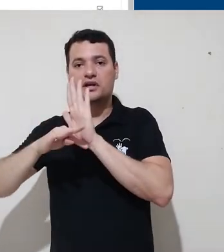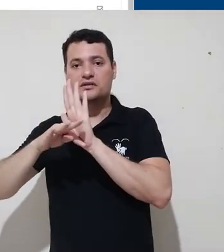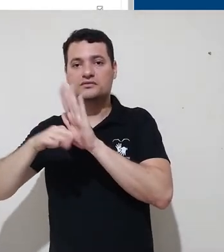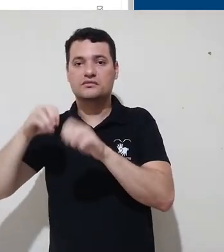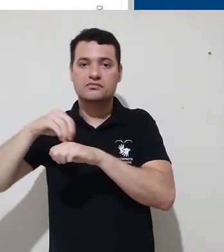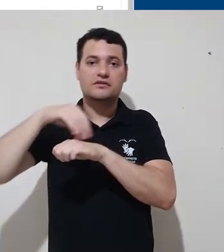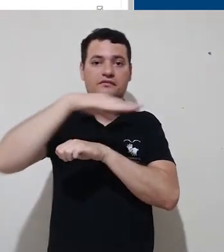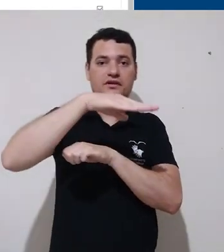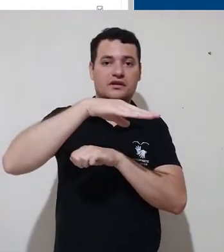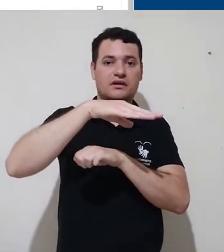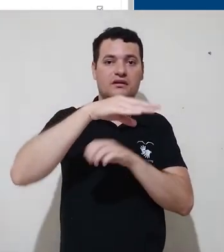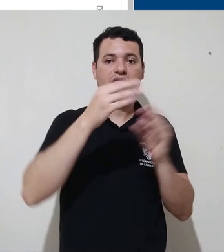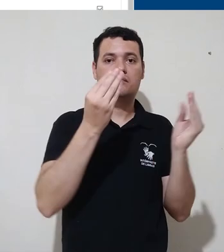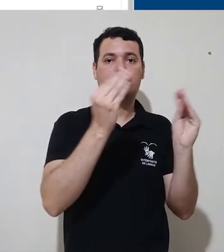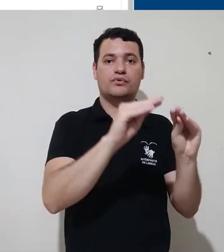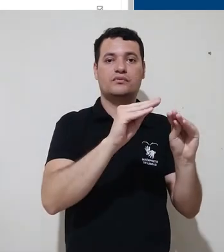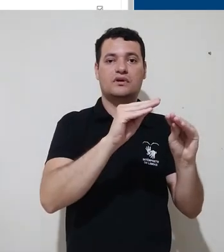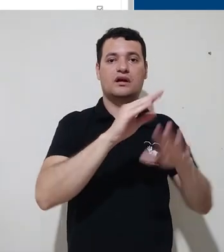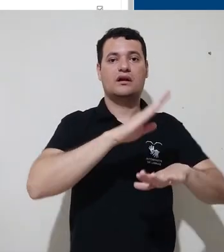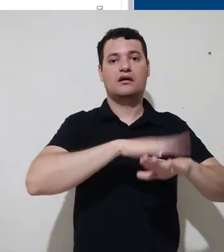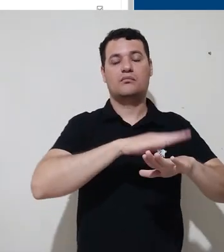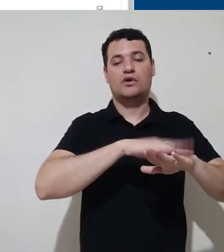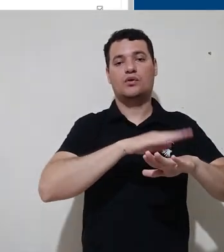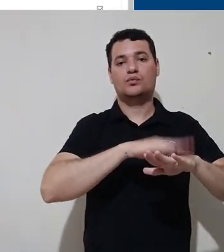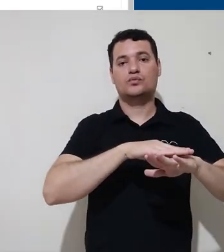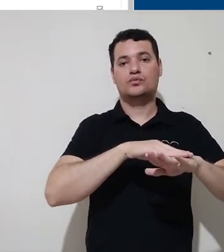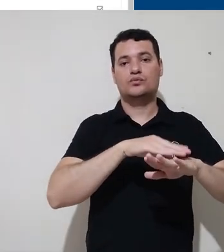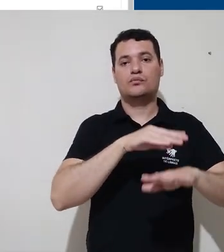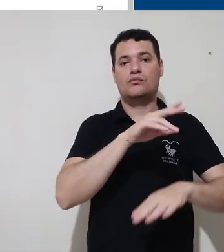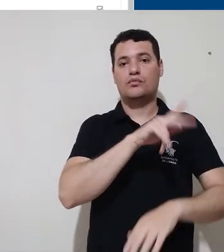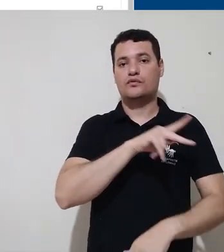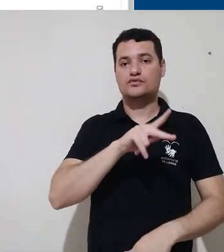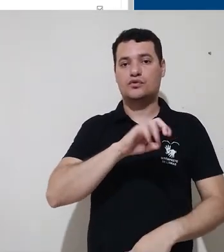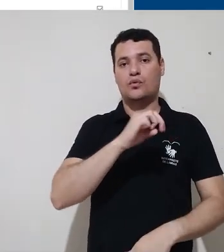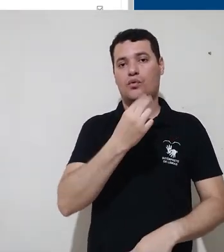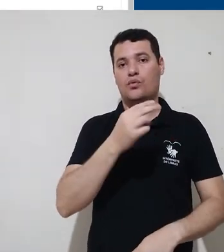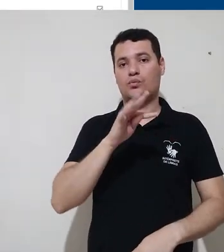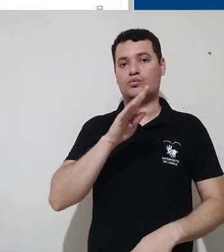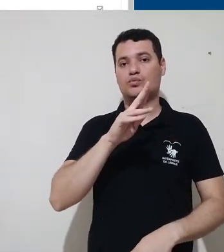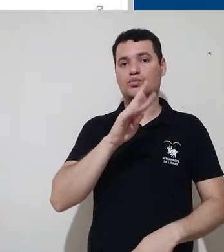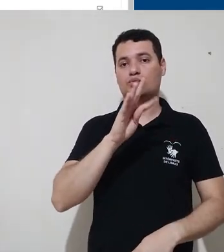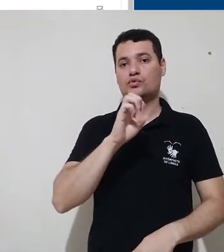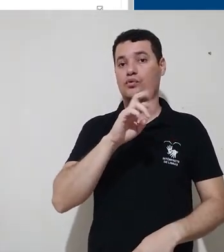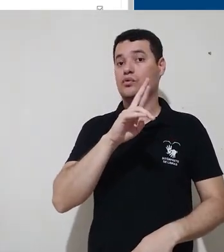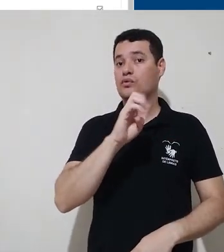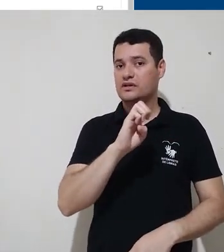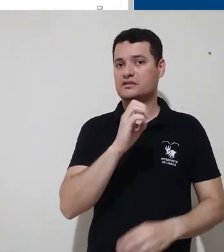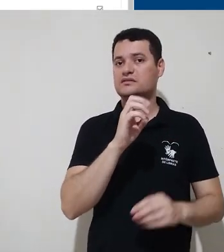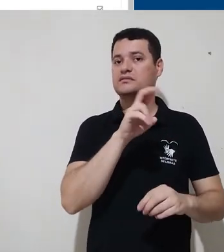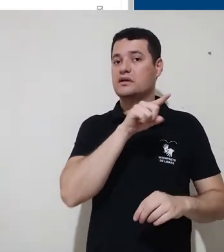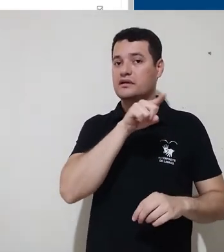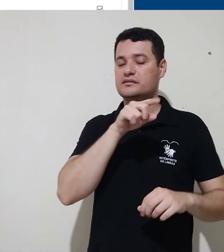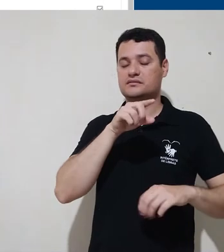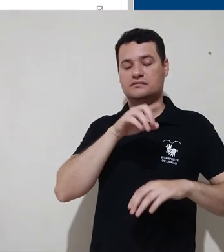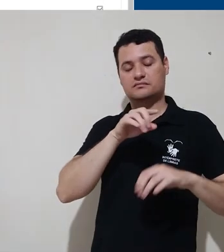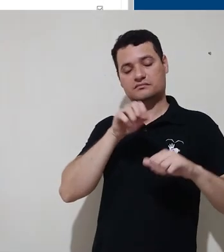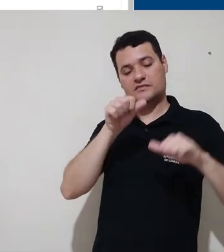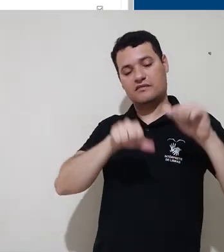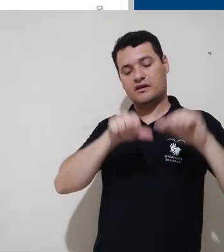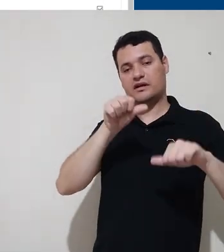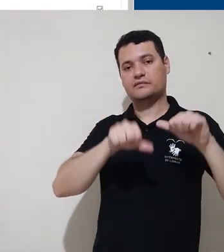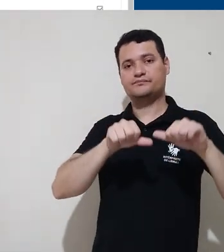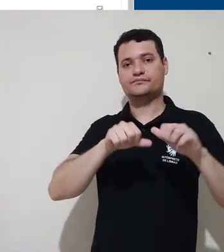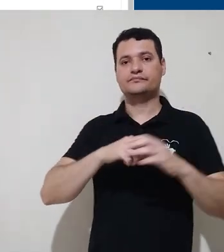ou imagem ou texto que será corrigido pelos tutores ou professores. O aprendizado sobre